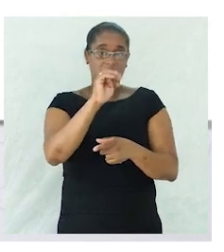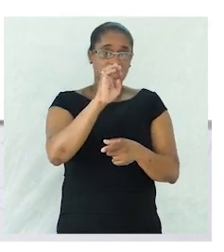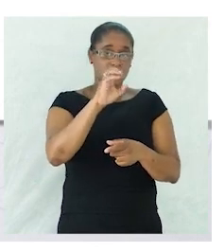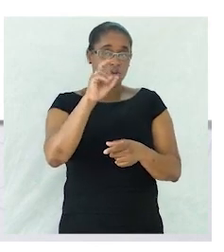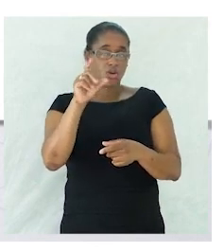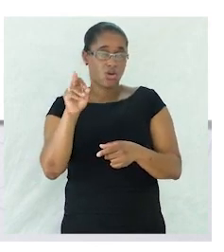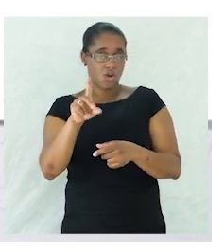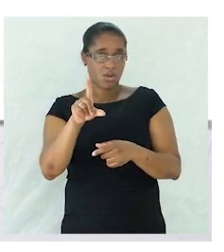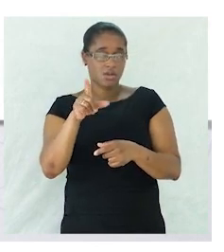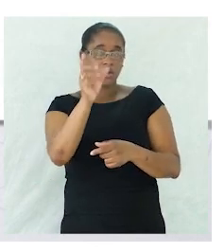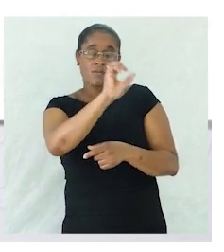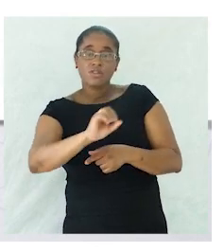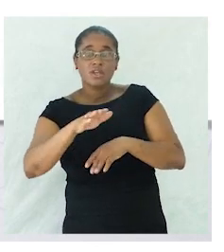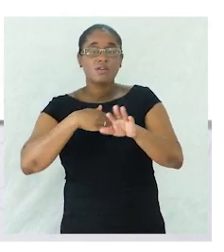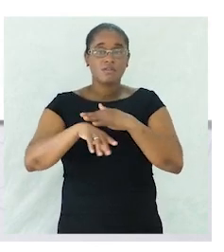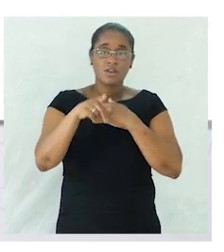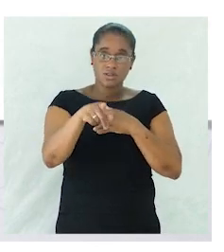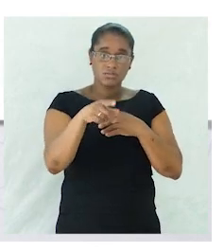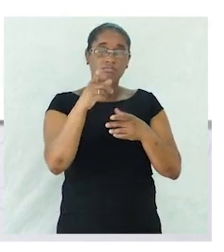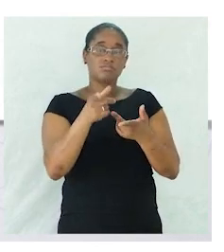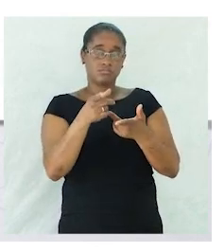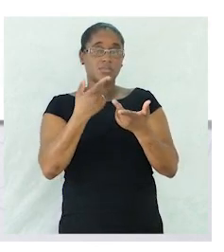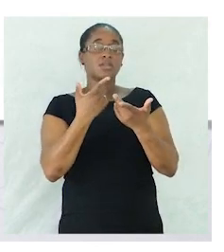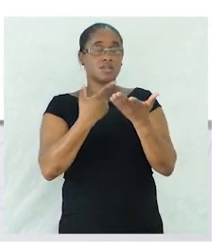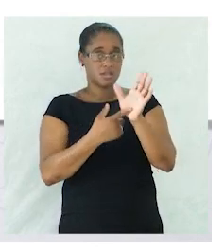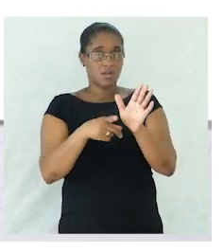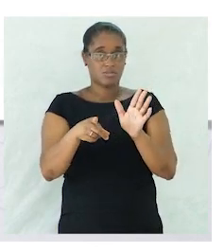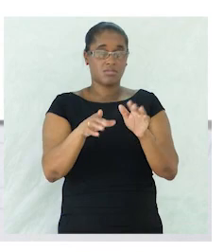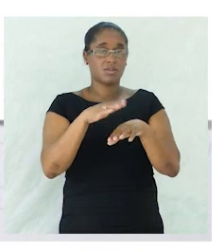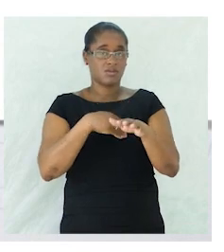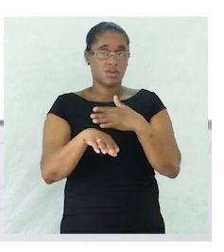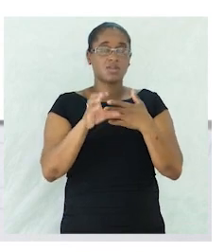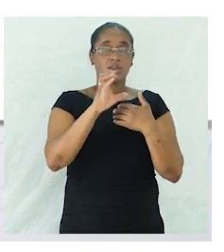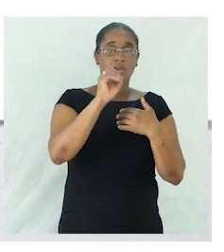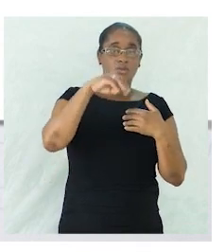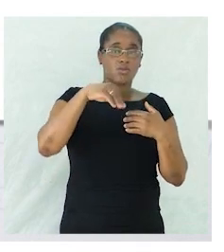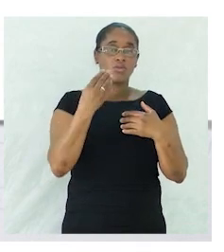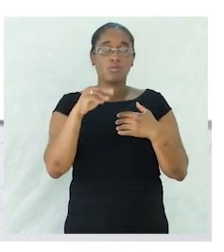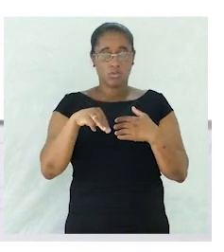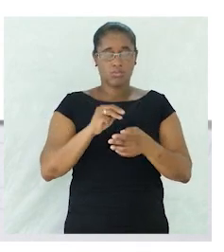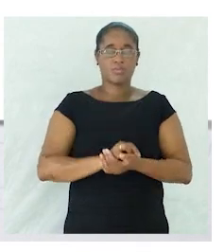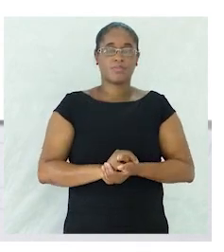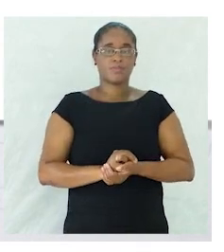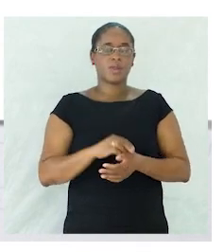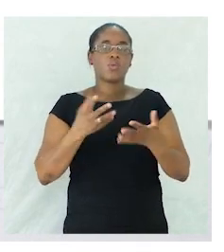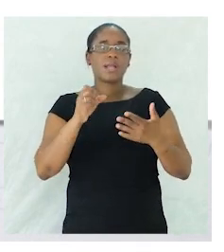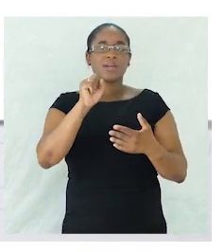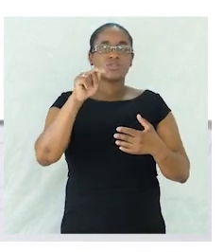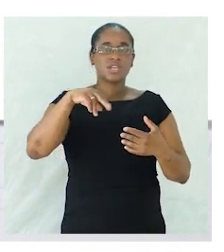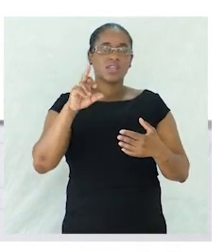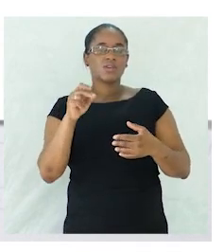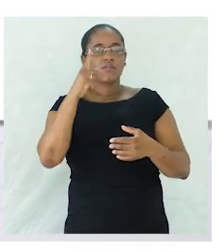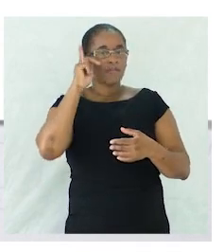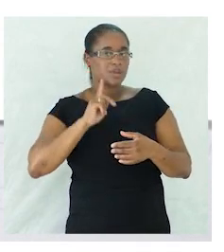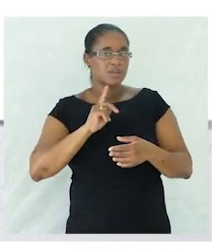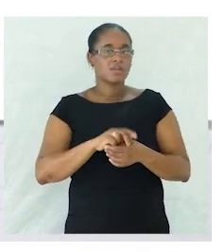exemplo escola é um substantivo comum então já dissemos a subclasse não é? qual é o género feminino e